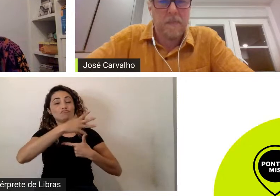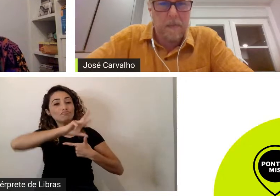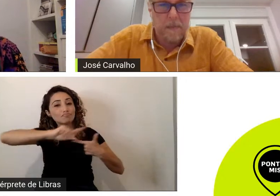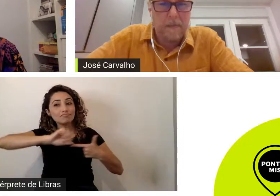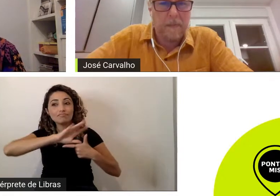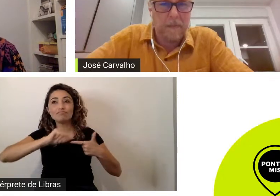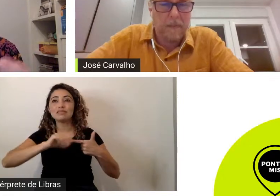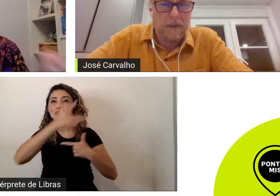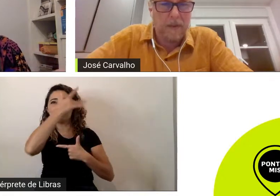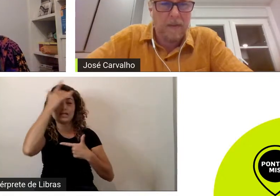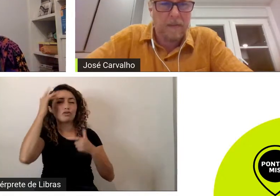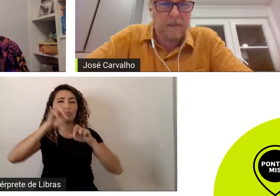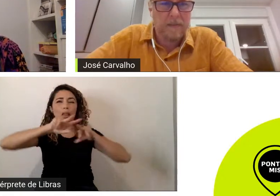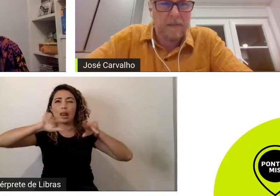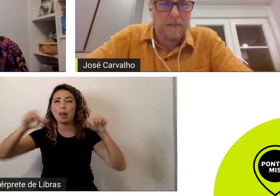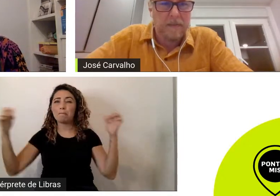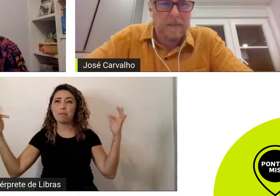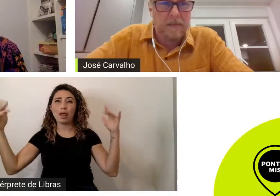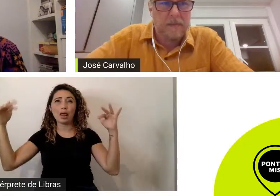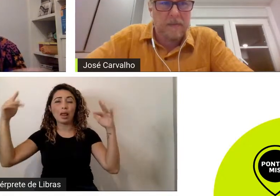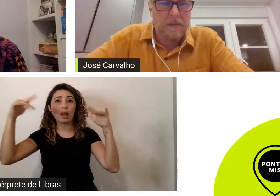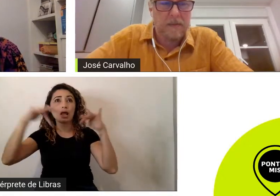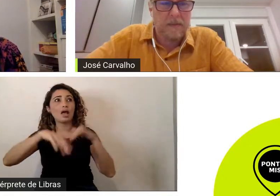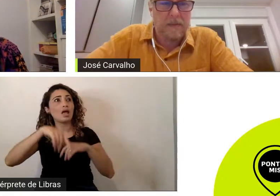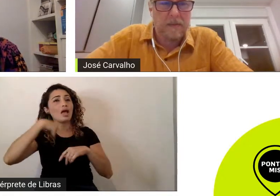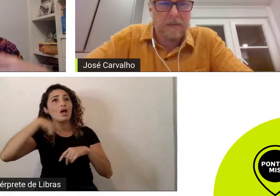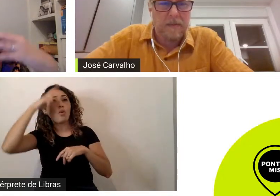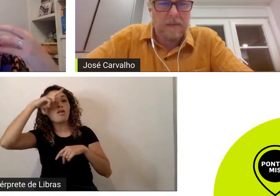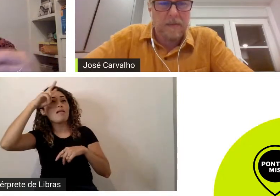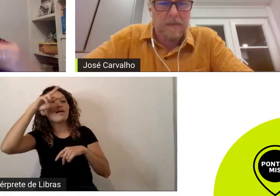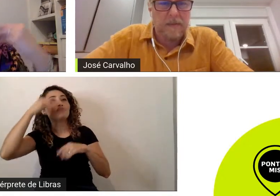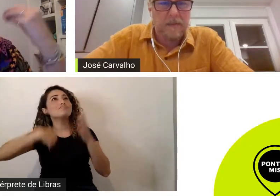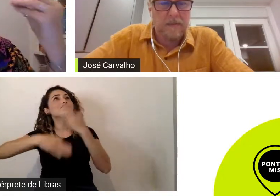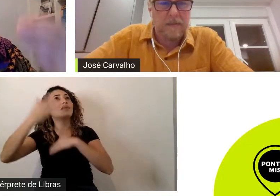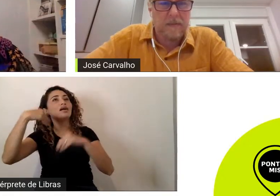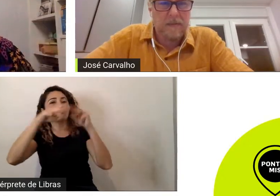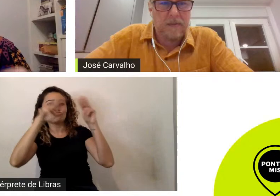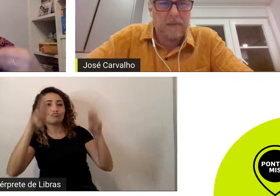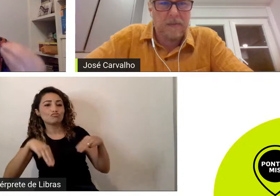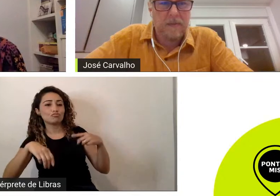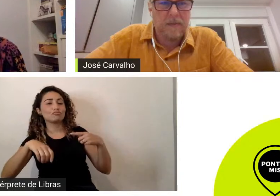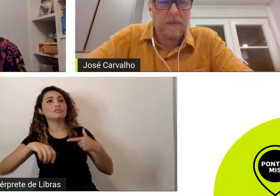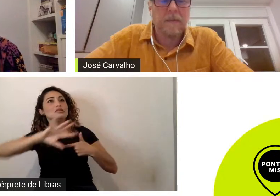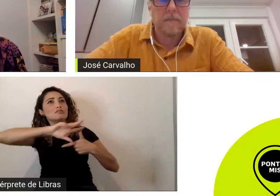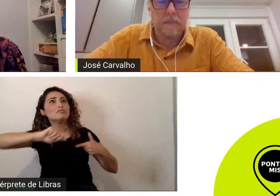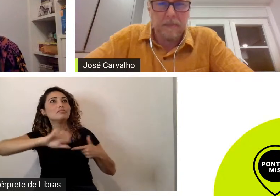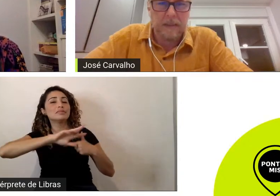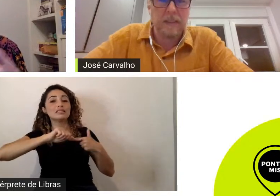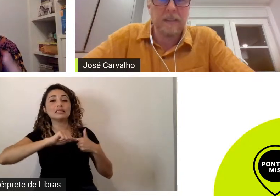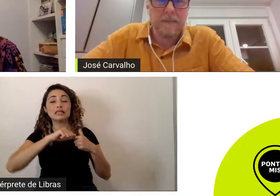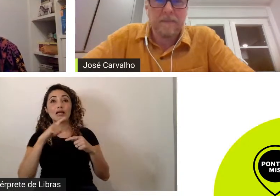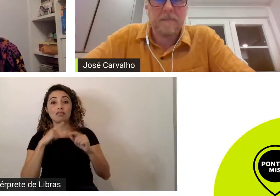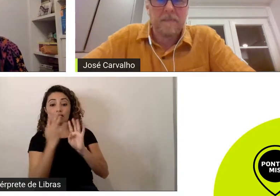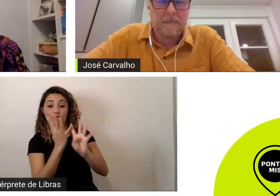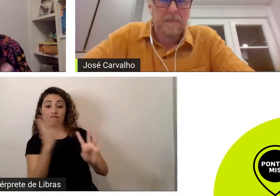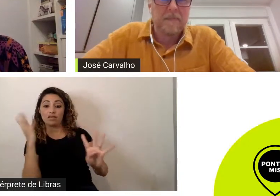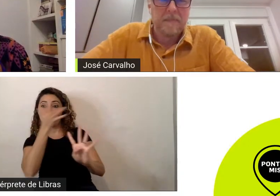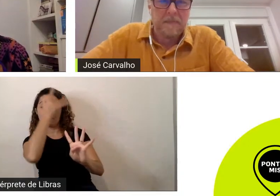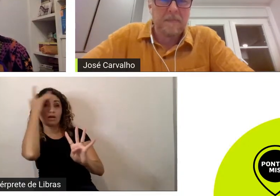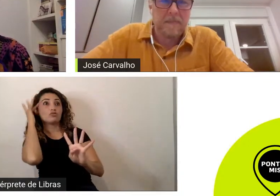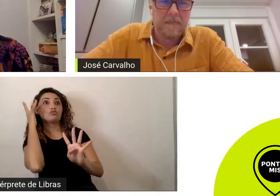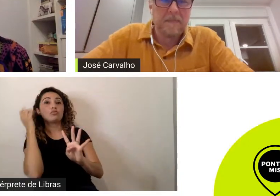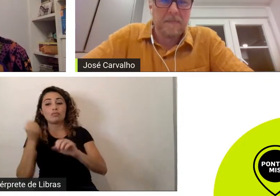de público eu lembro de passar na frente do MIS e ter fila de pessoas que entrariam na madrugada de pessoas querendo